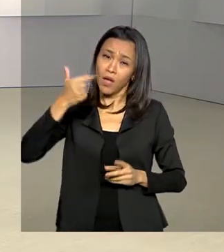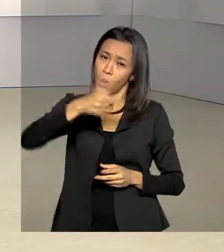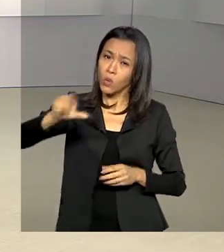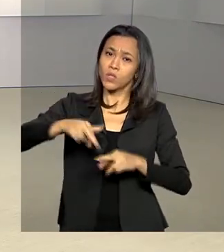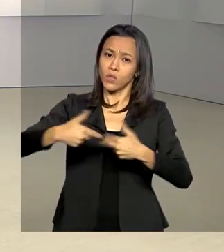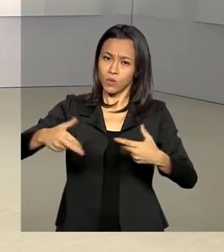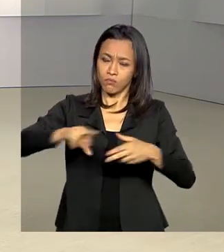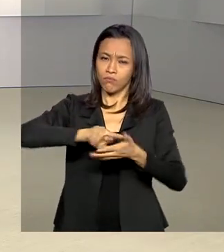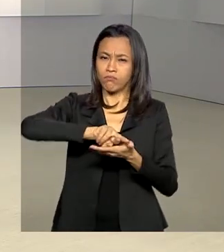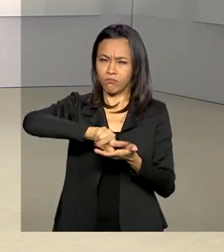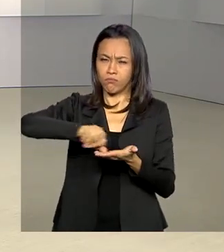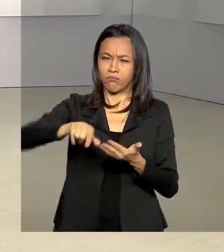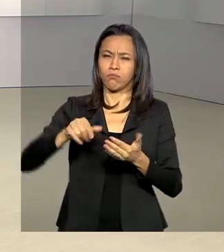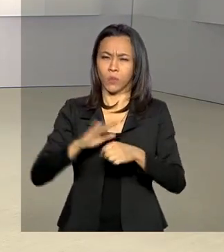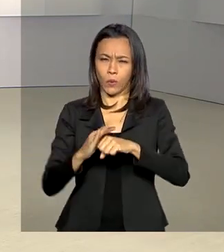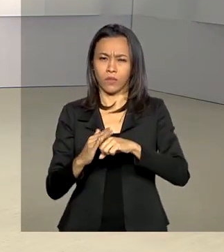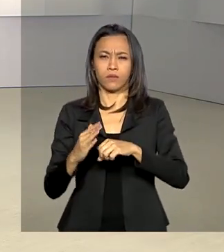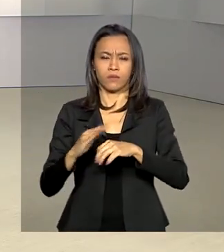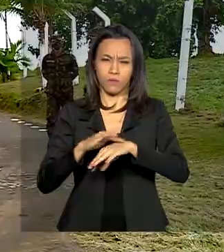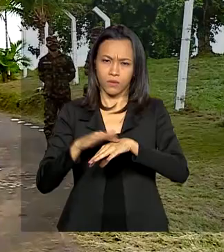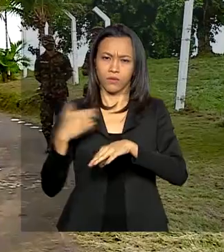Nossa equipe acompanha tudo por lá.